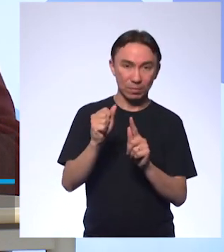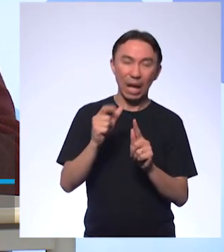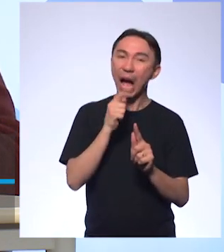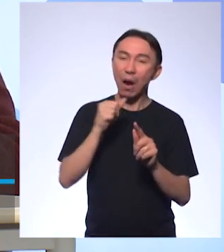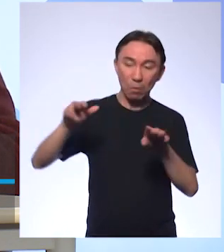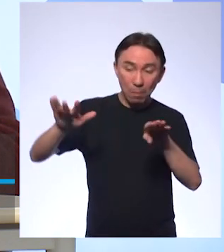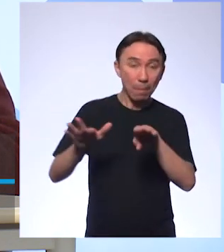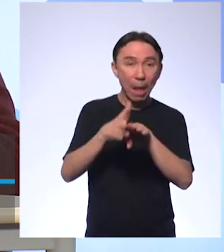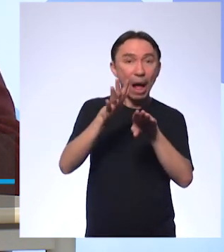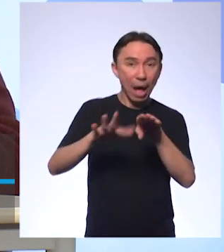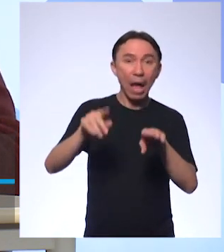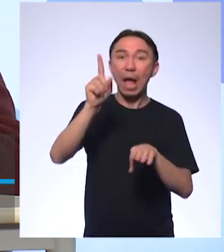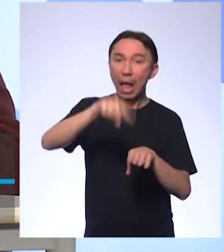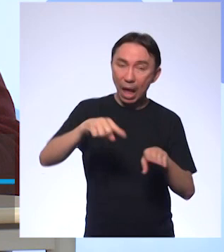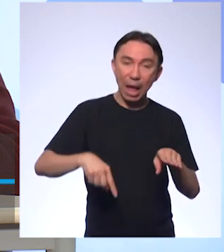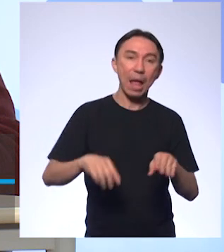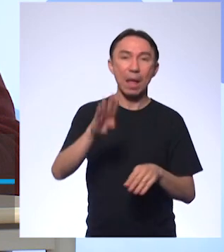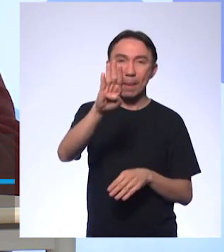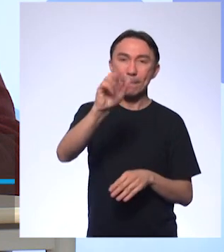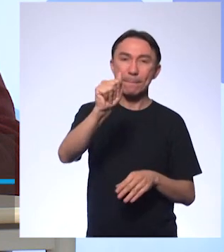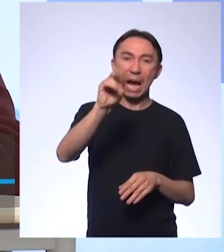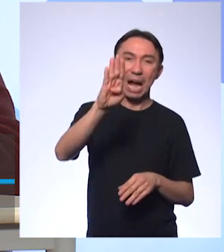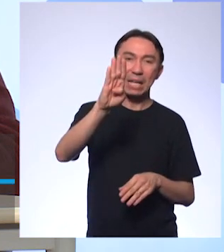acordo com a aluna Letícia, através da professora Lúcia.